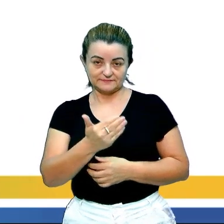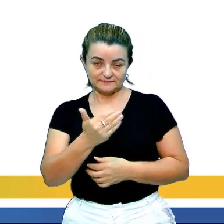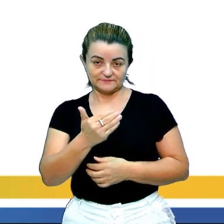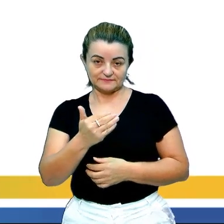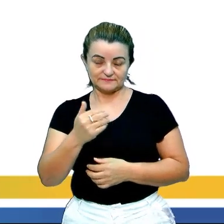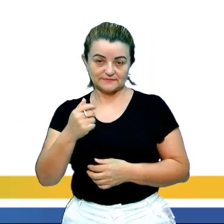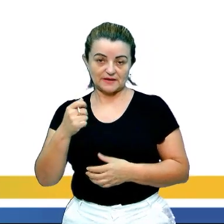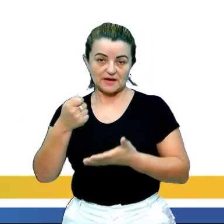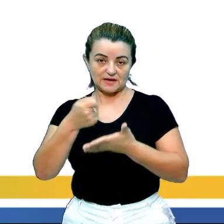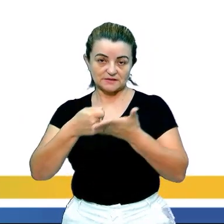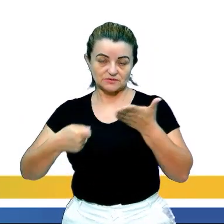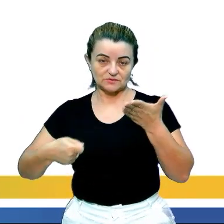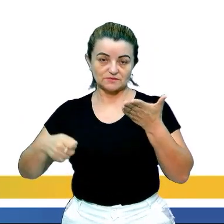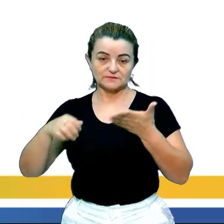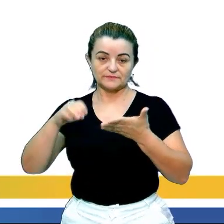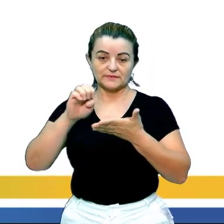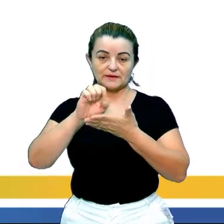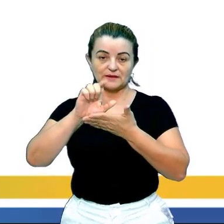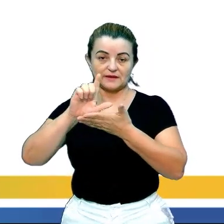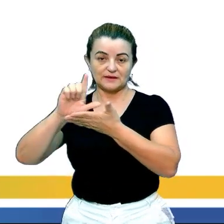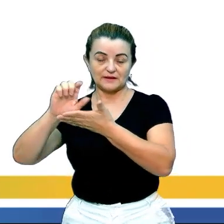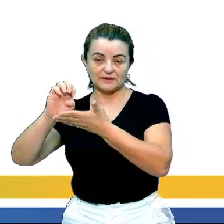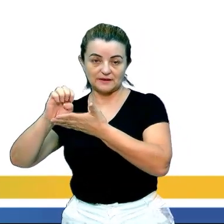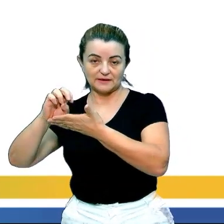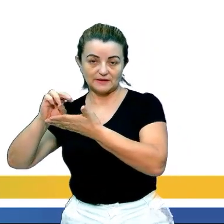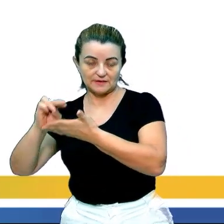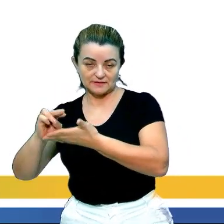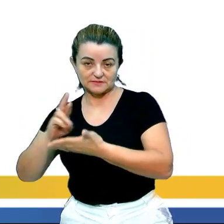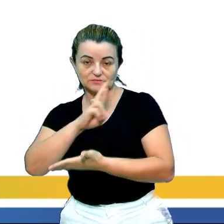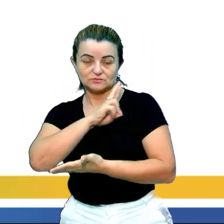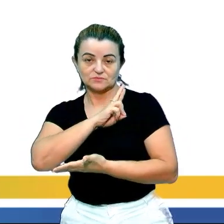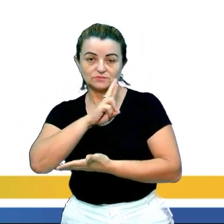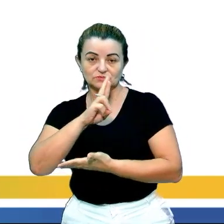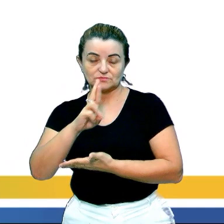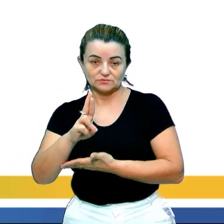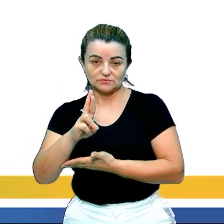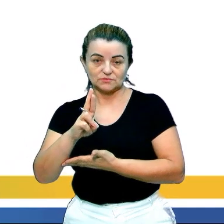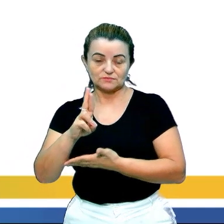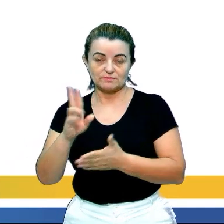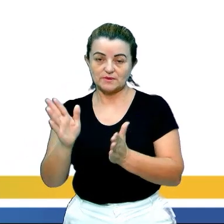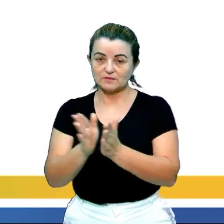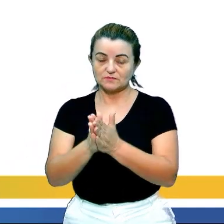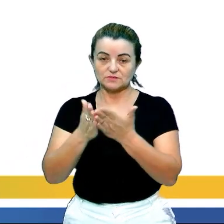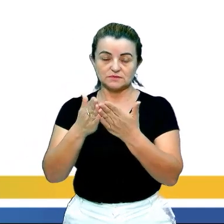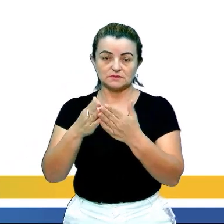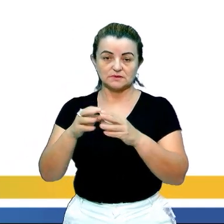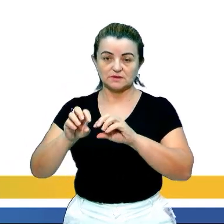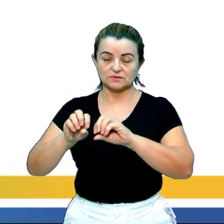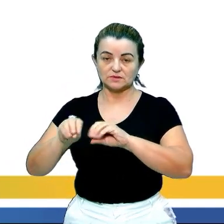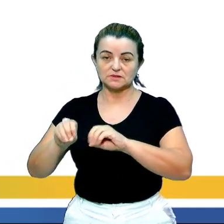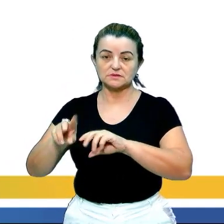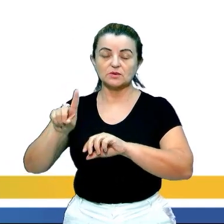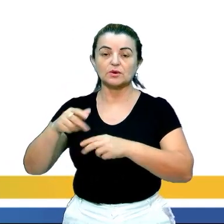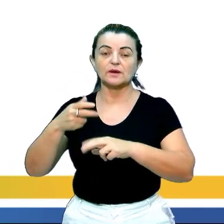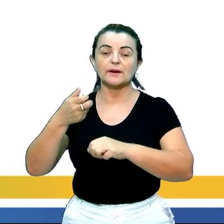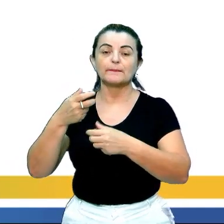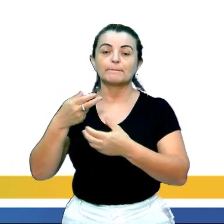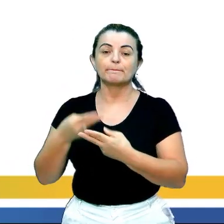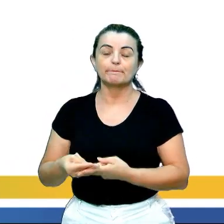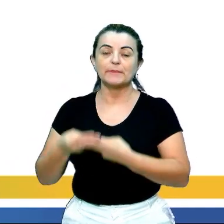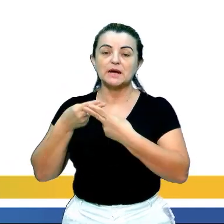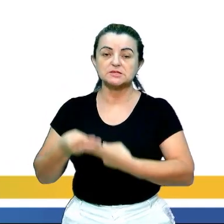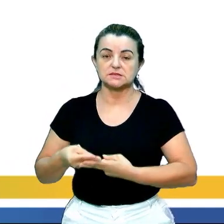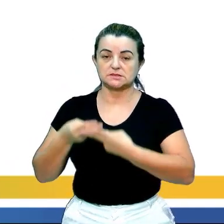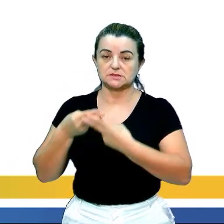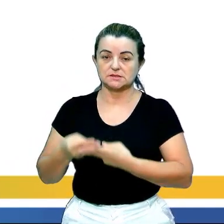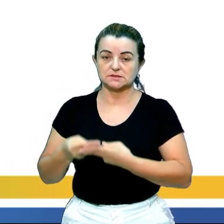Ellen Keller, o resultado mais sublime da educação é a tolerância. No entanto, infelizmente,